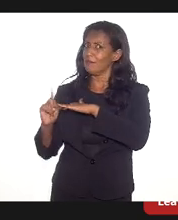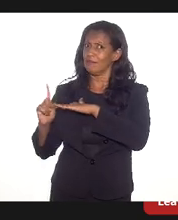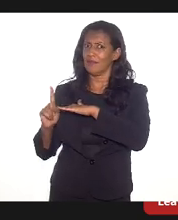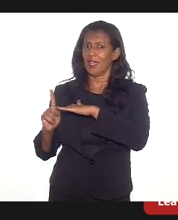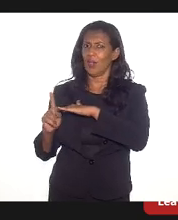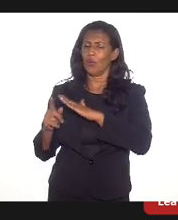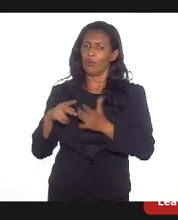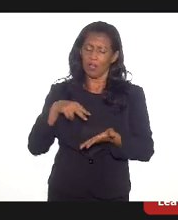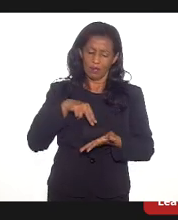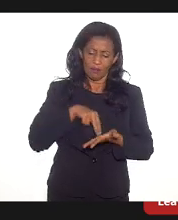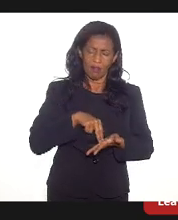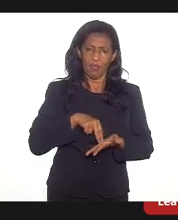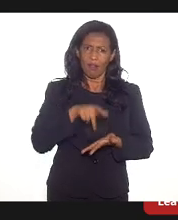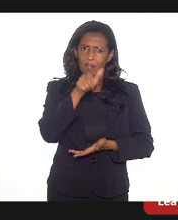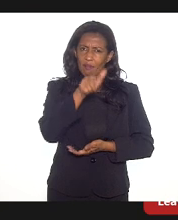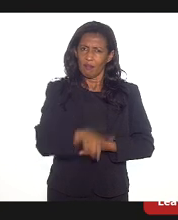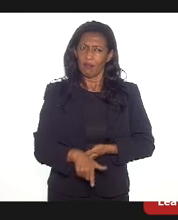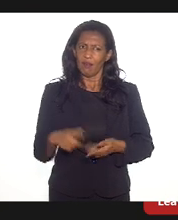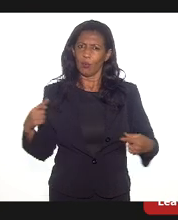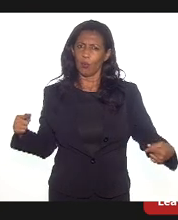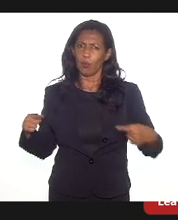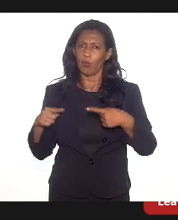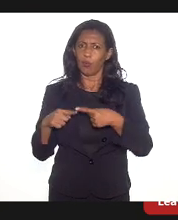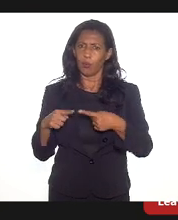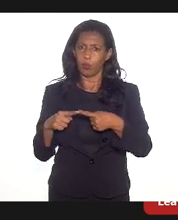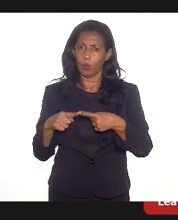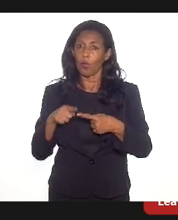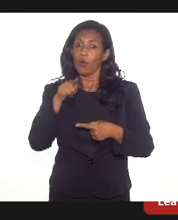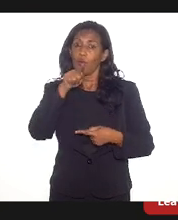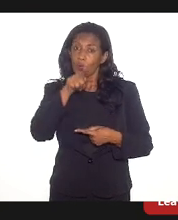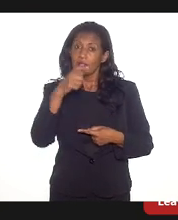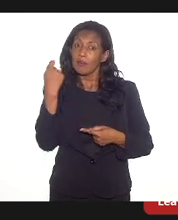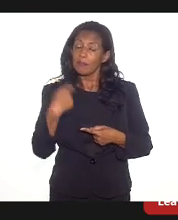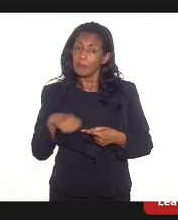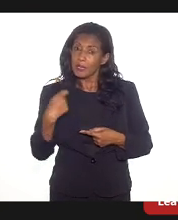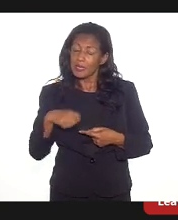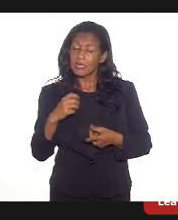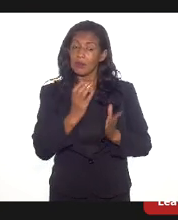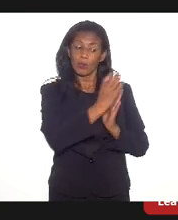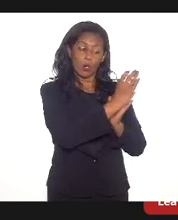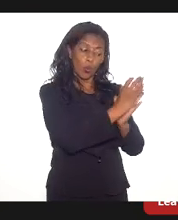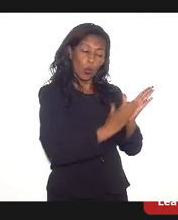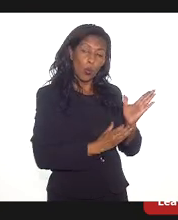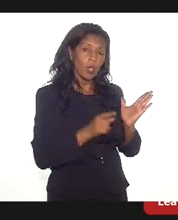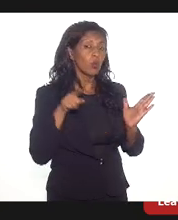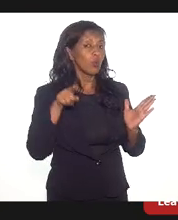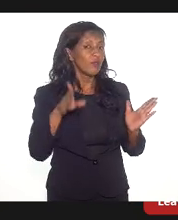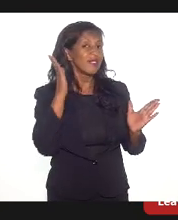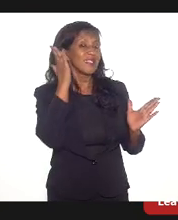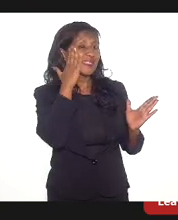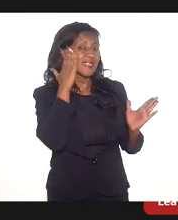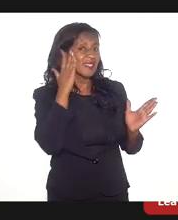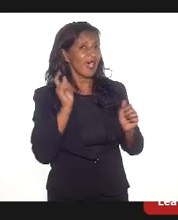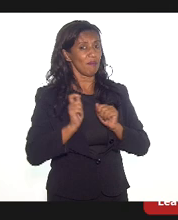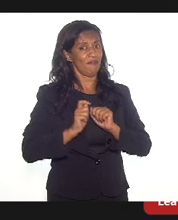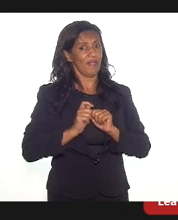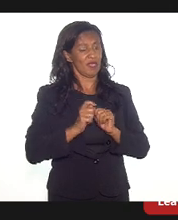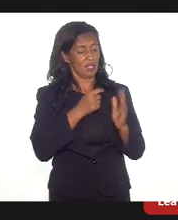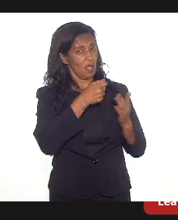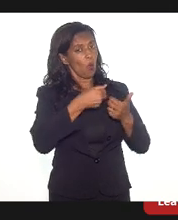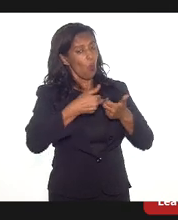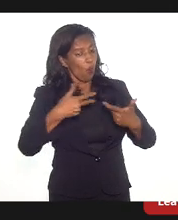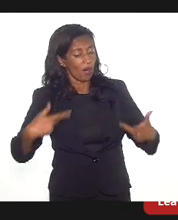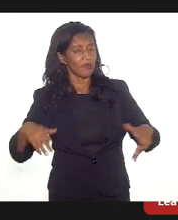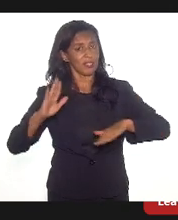vaga e é o que eu tenho orientado as pessoas, coloquem nos seus currículos aquilo que realmente vocês sabem fazer, aquilo que é a